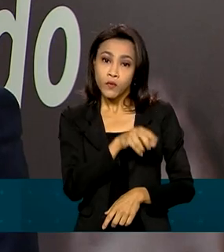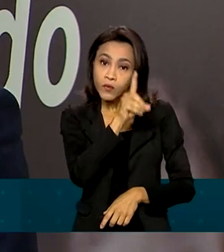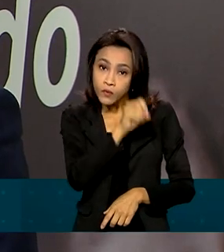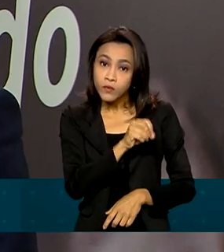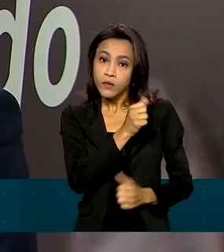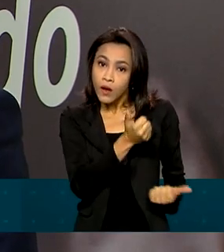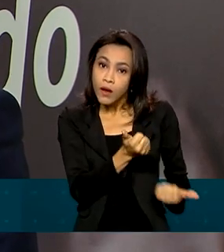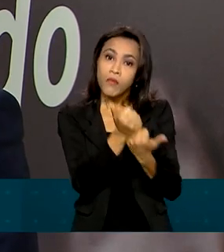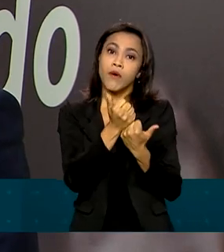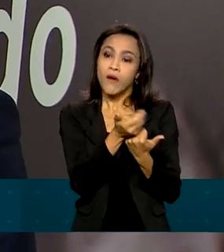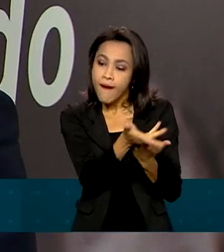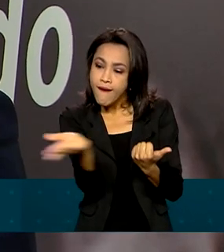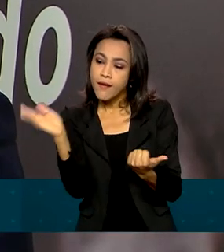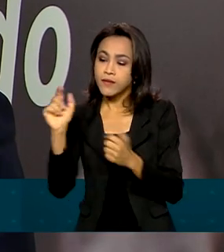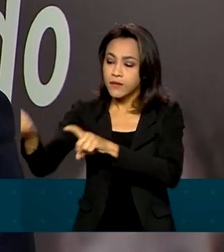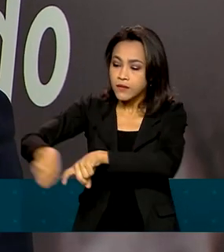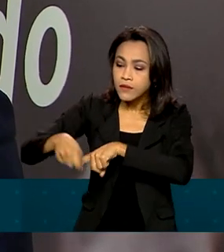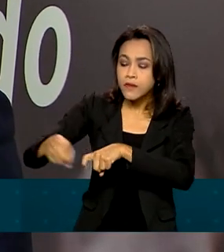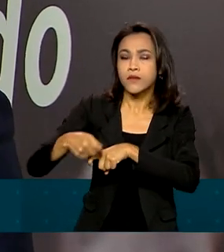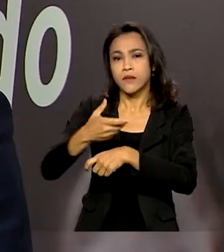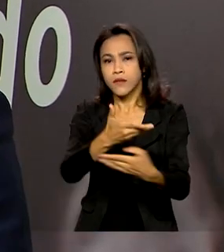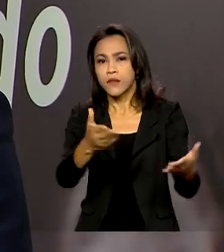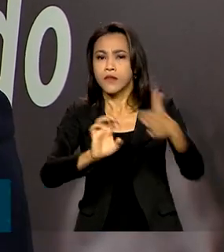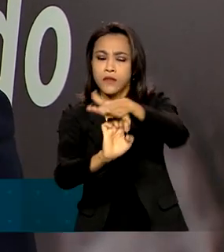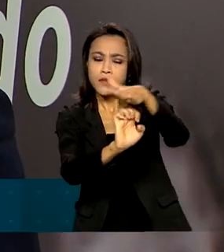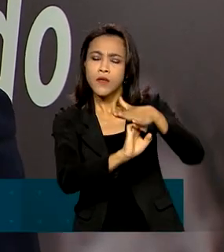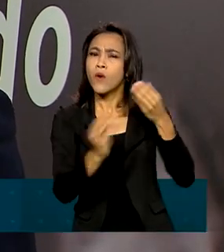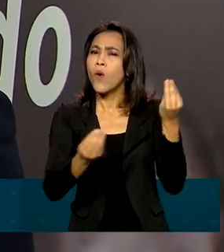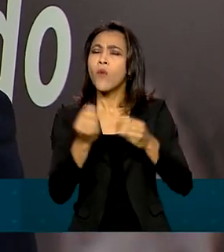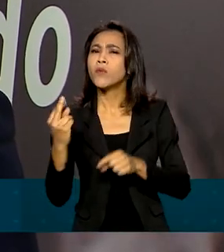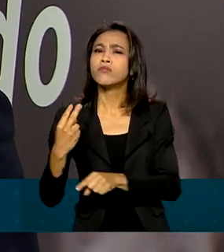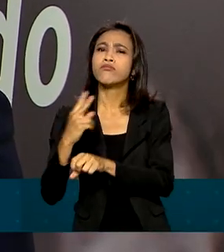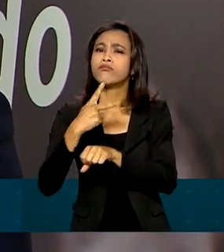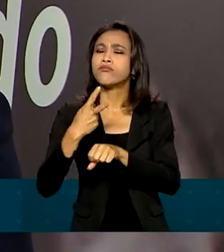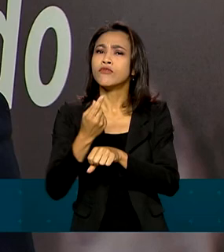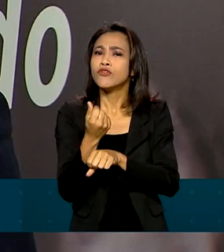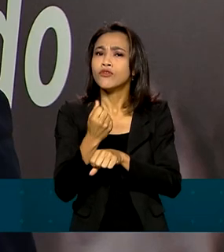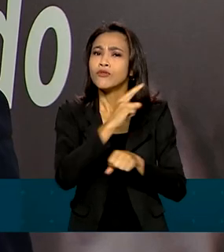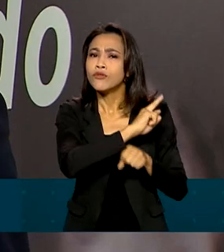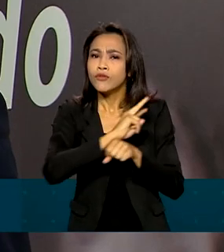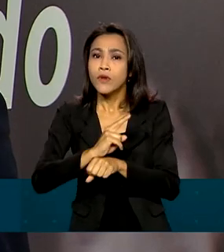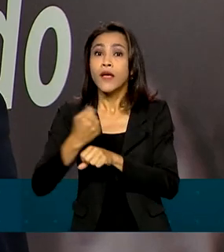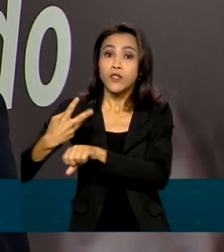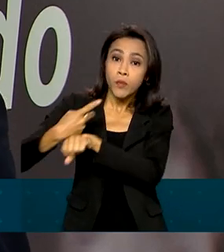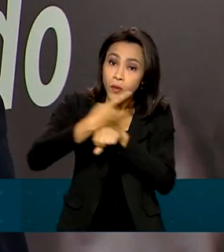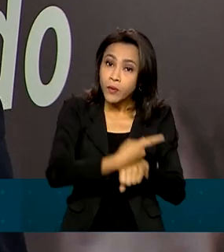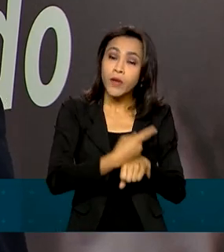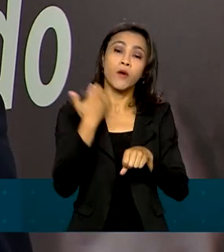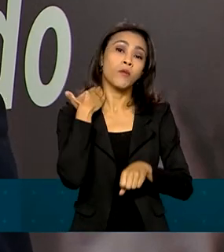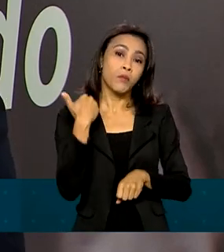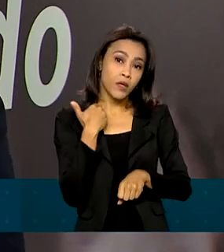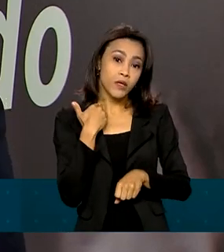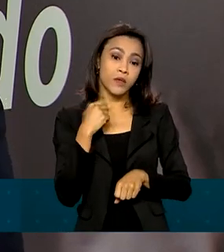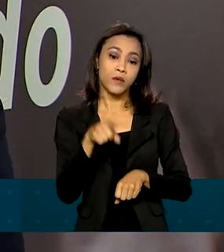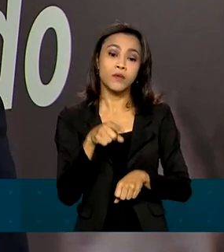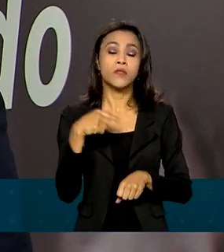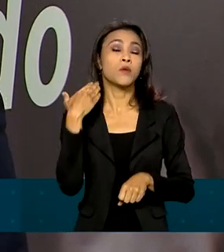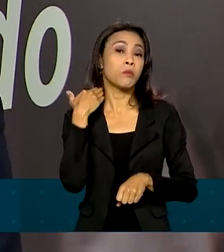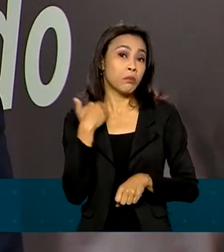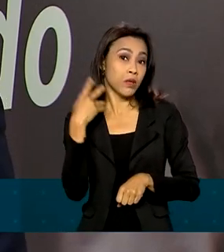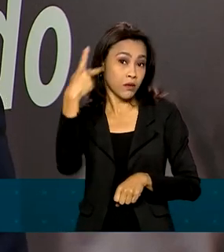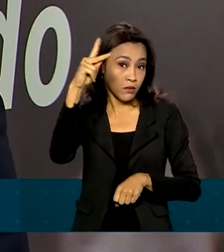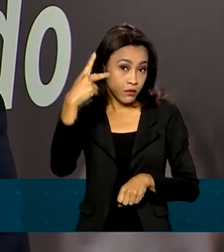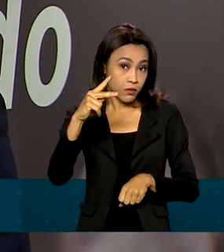empreendedores. Para acessar o financiamento, basta procurar o banco regional local. Então, no caso do Norte, é o BASA, o Banco da Amazônia,